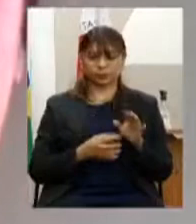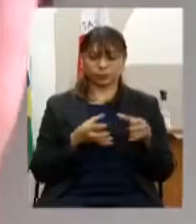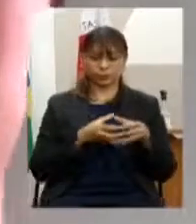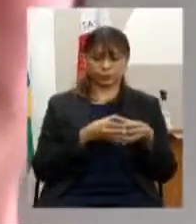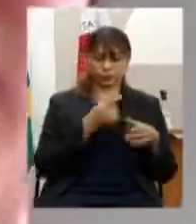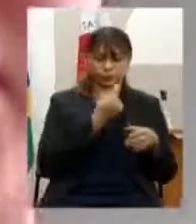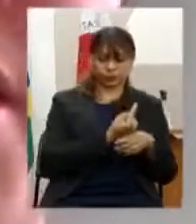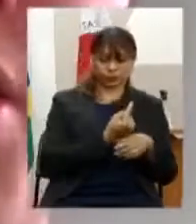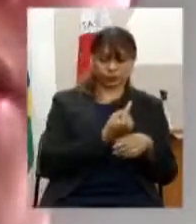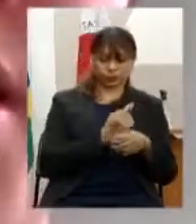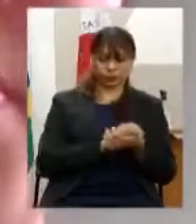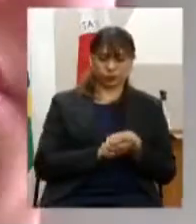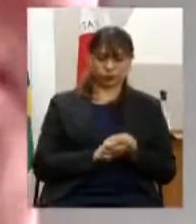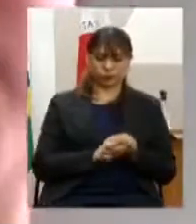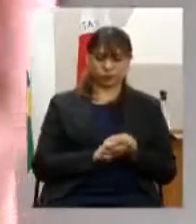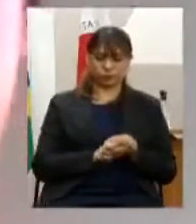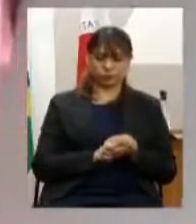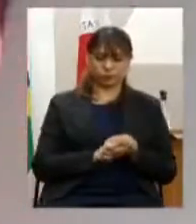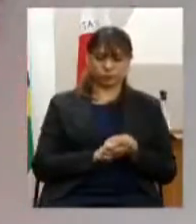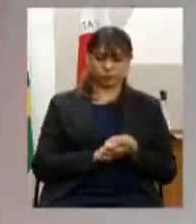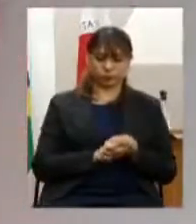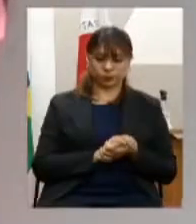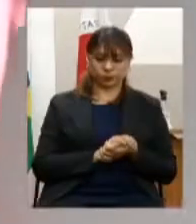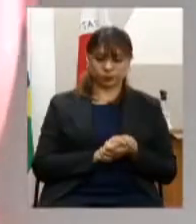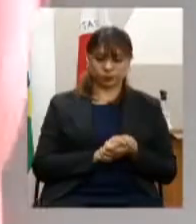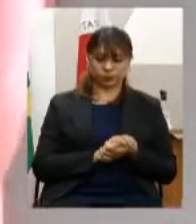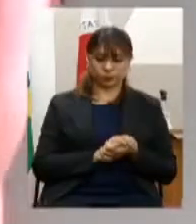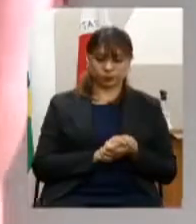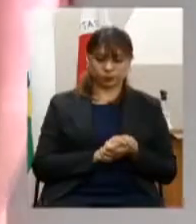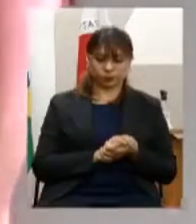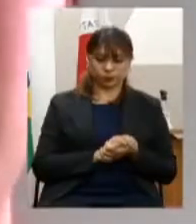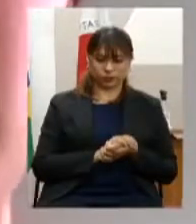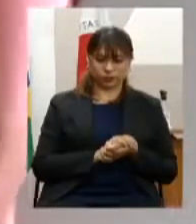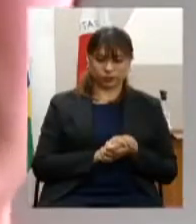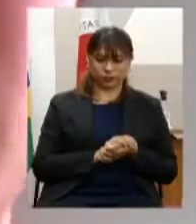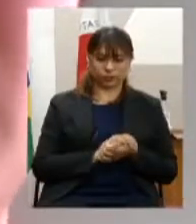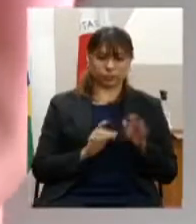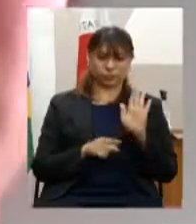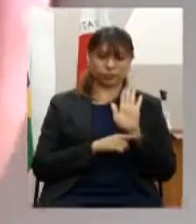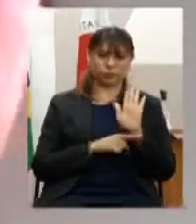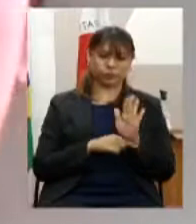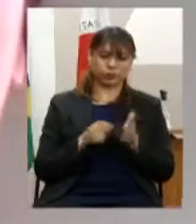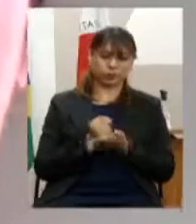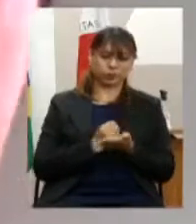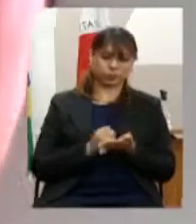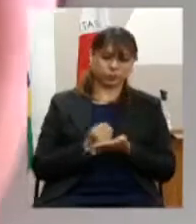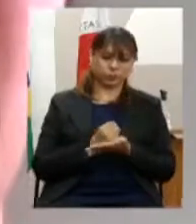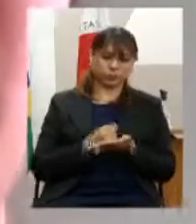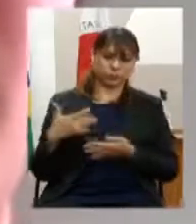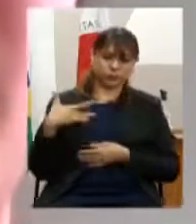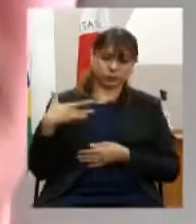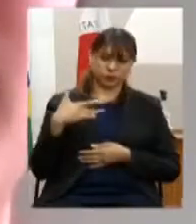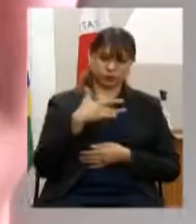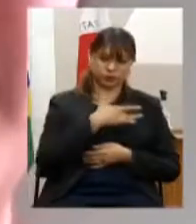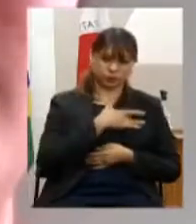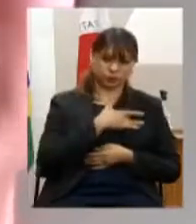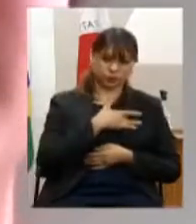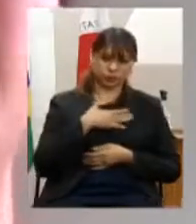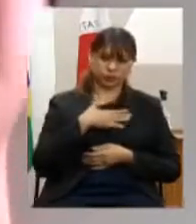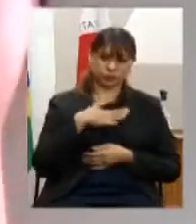novamente repetindo assistência farmacêutica atenção secundária terceira saúde foram